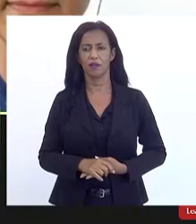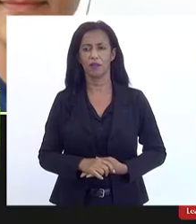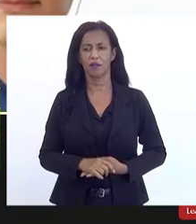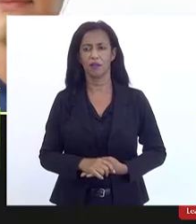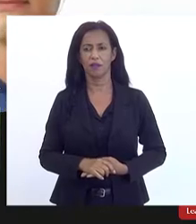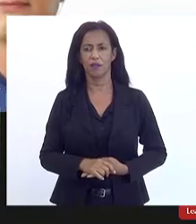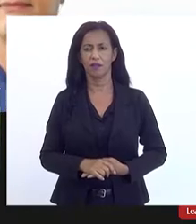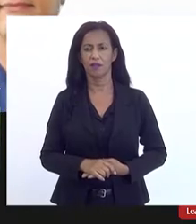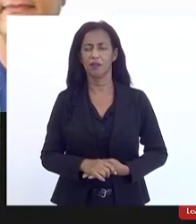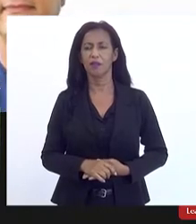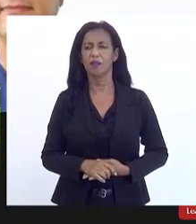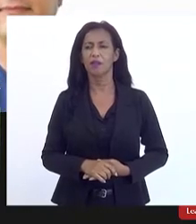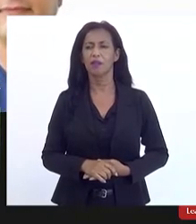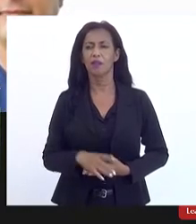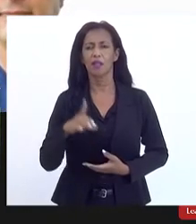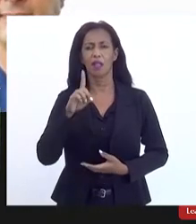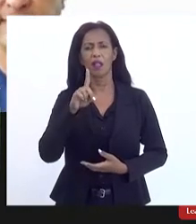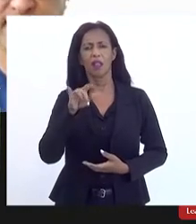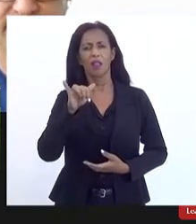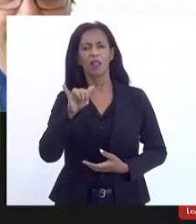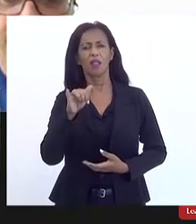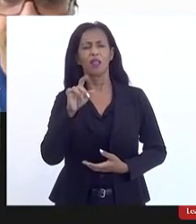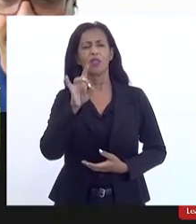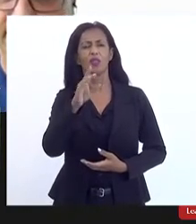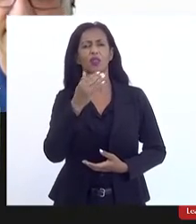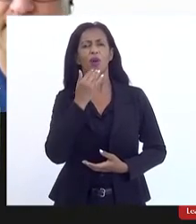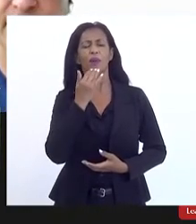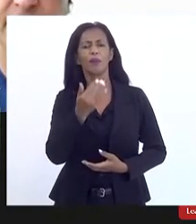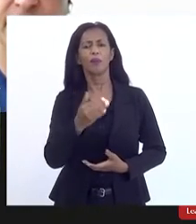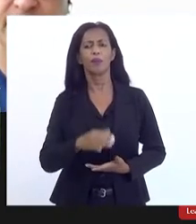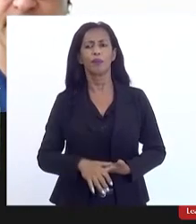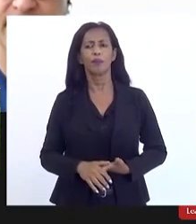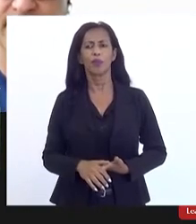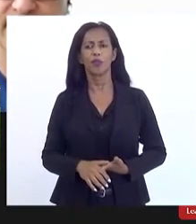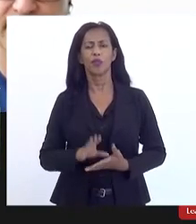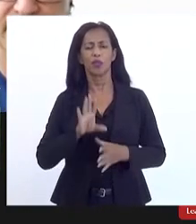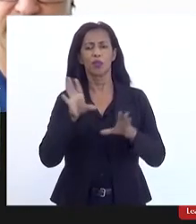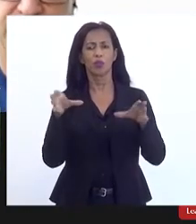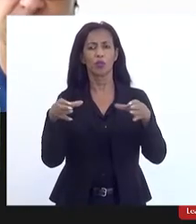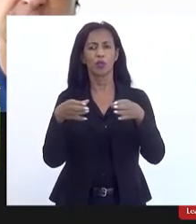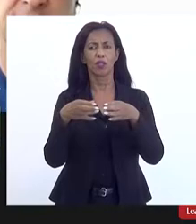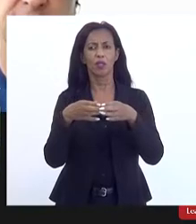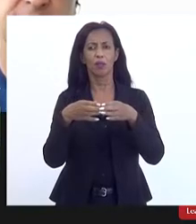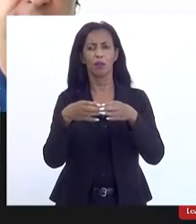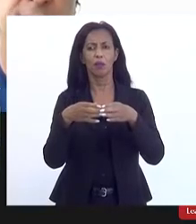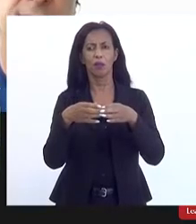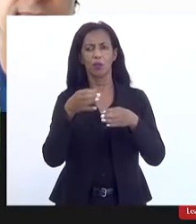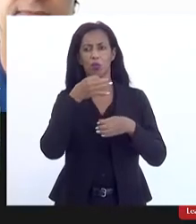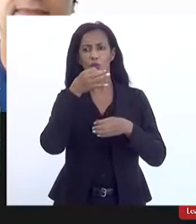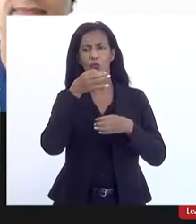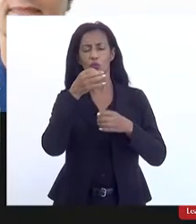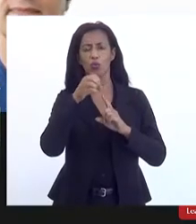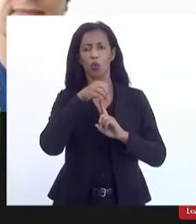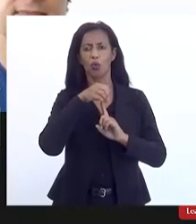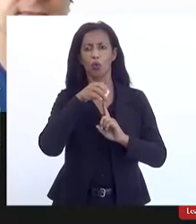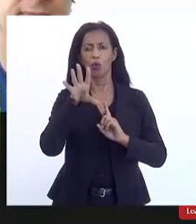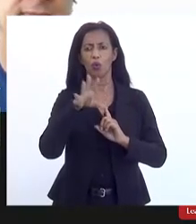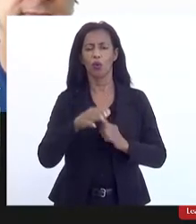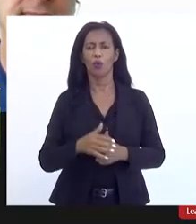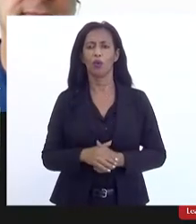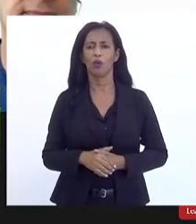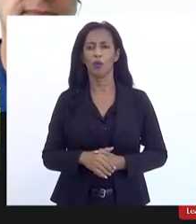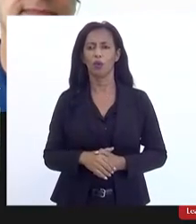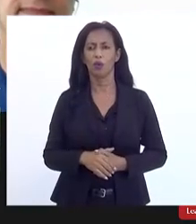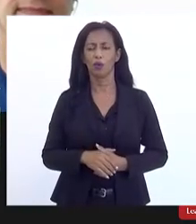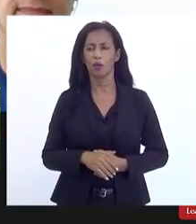Dani só pedir o áudio da sua equipe está vazando onde está a equipe Dani